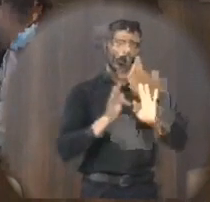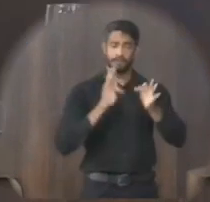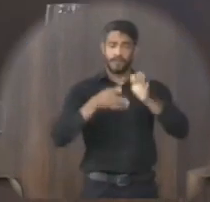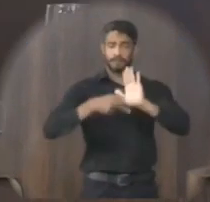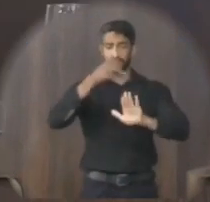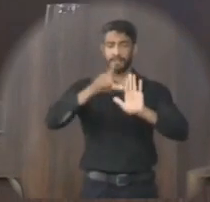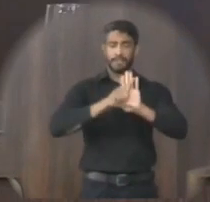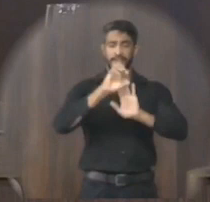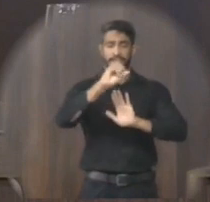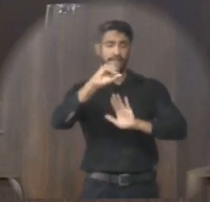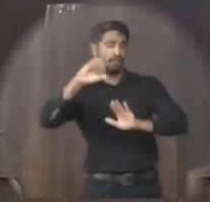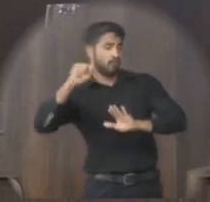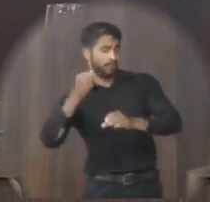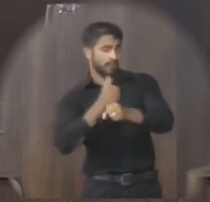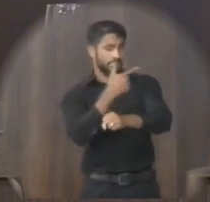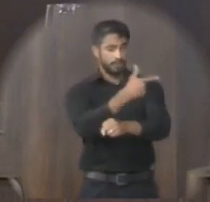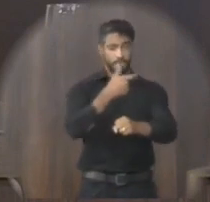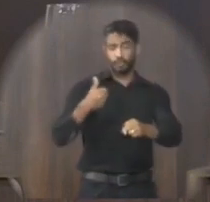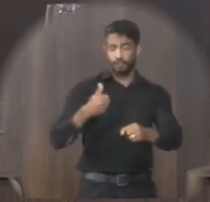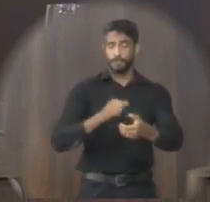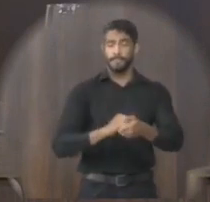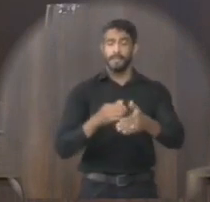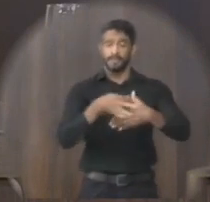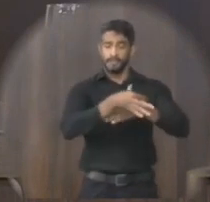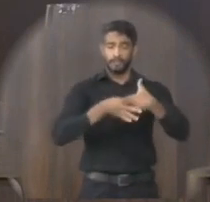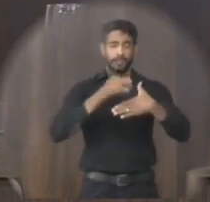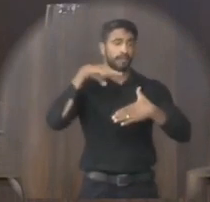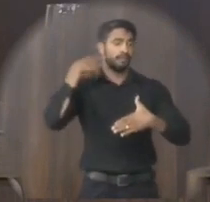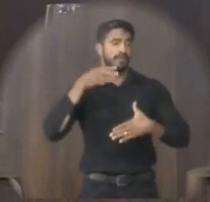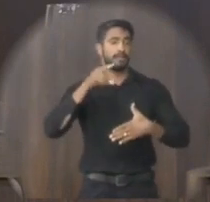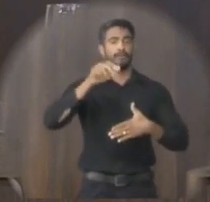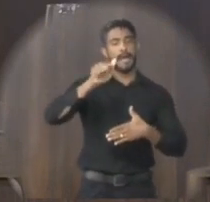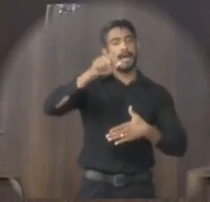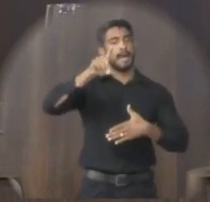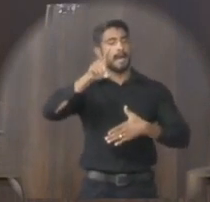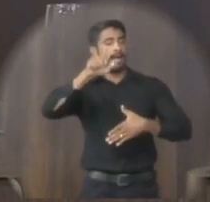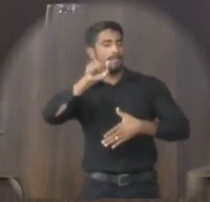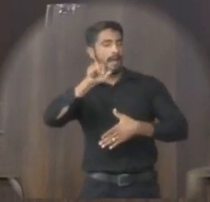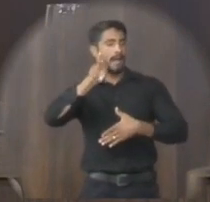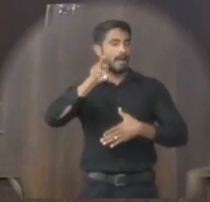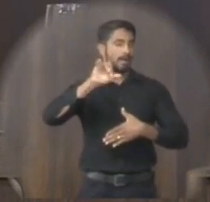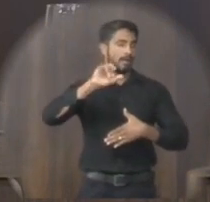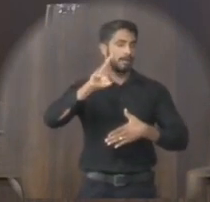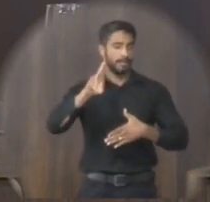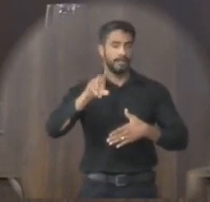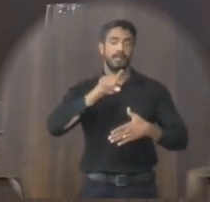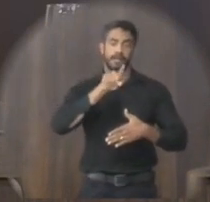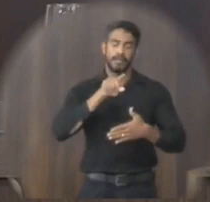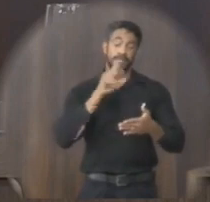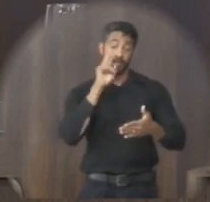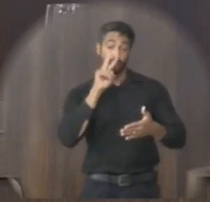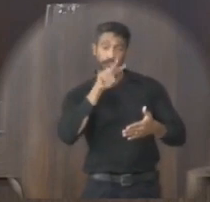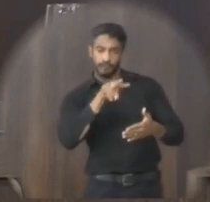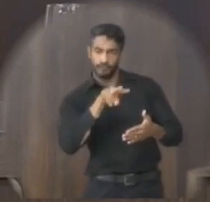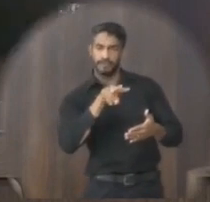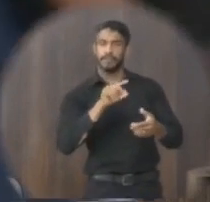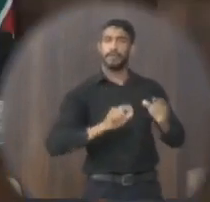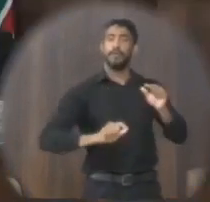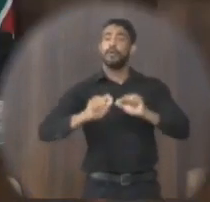resolução 008-2021 De autoria do vereador Adauri Soares Cordeiro A proposição em tela visa